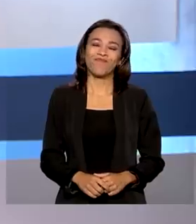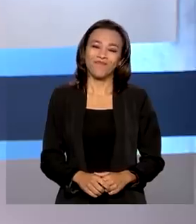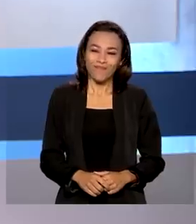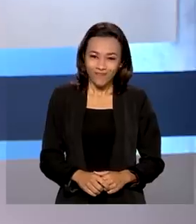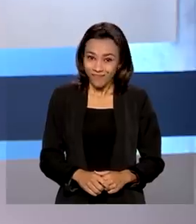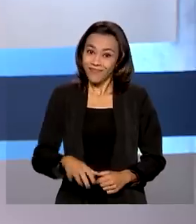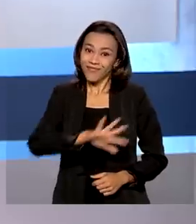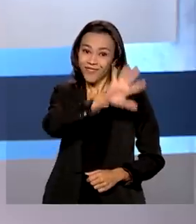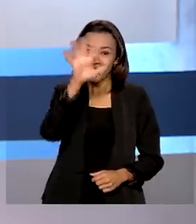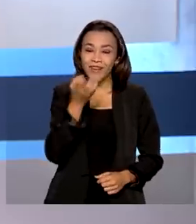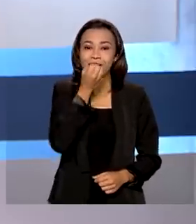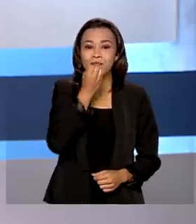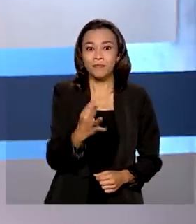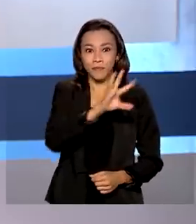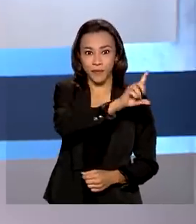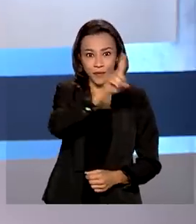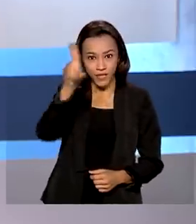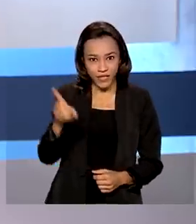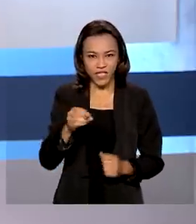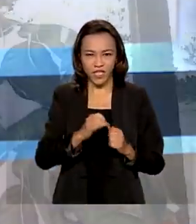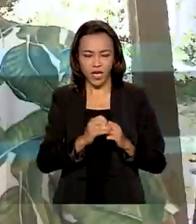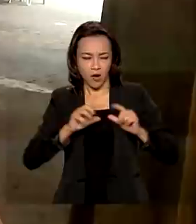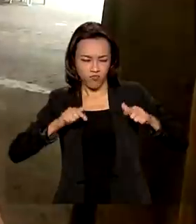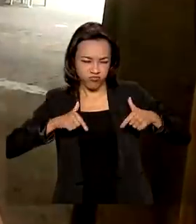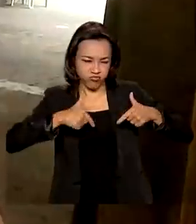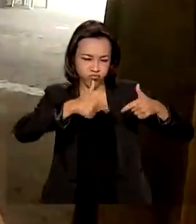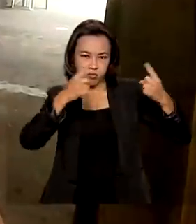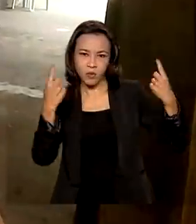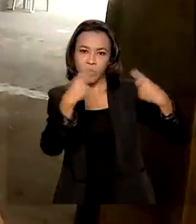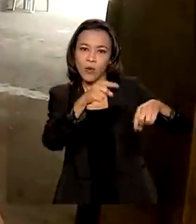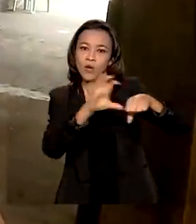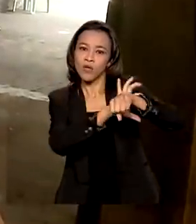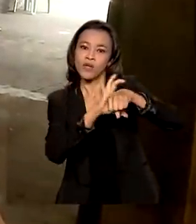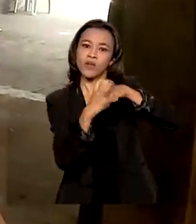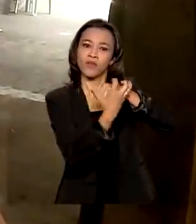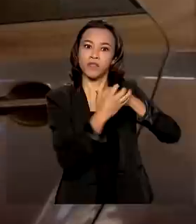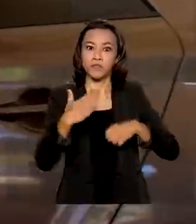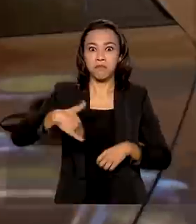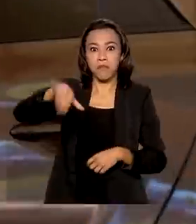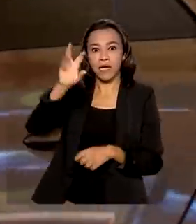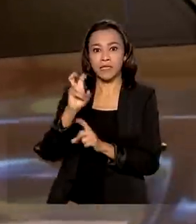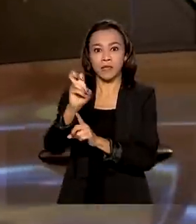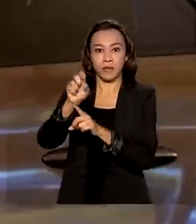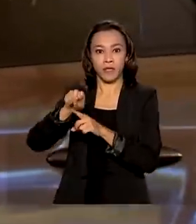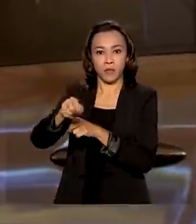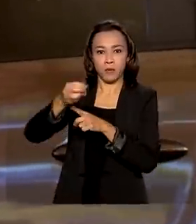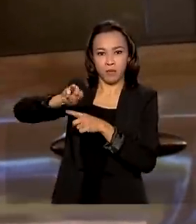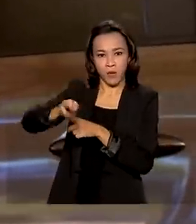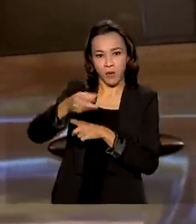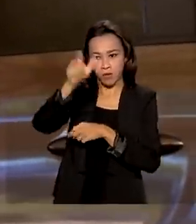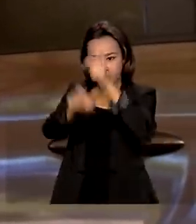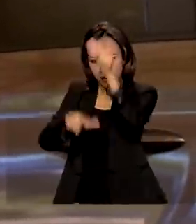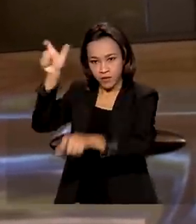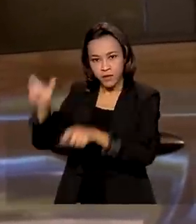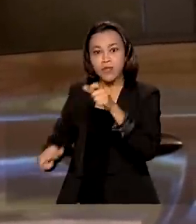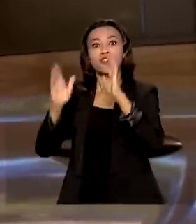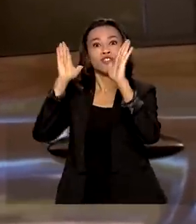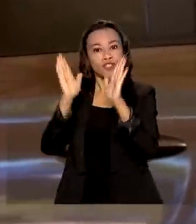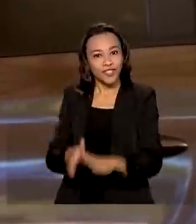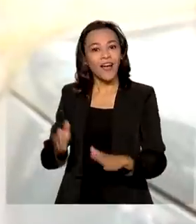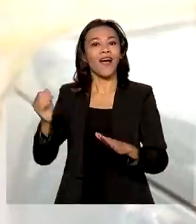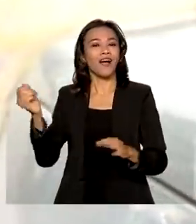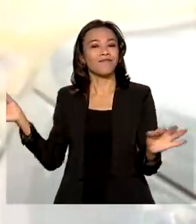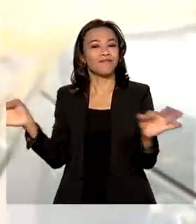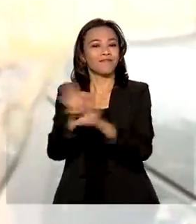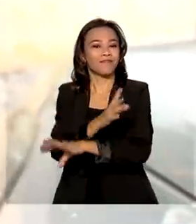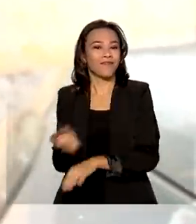Olá, bom dia! Combate a Covid-19. Mais de 51 milhões de brasileiros já estão com a vacinação